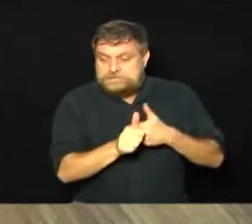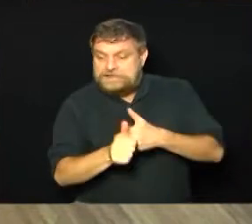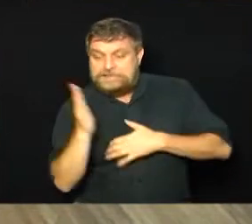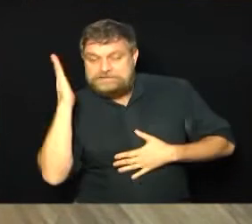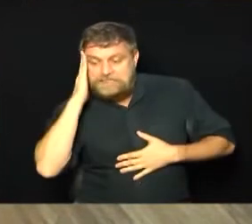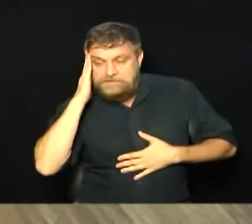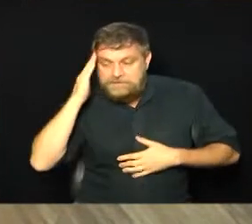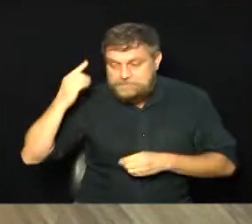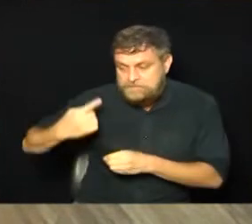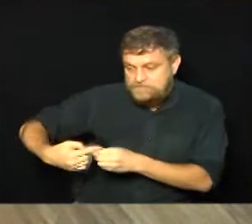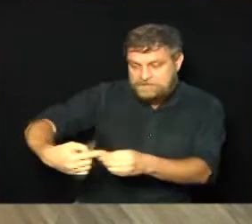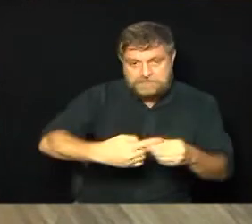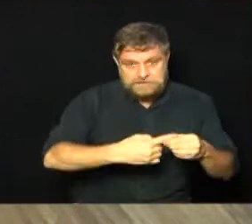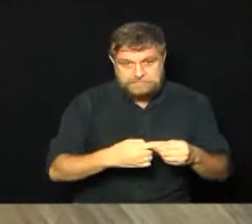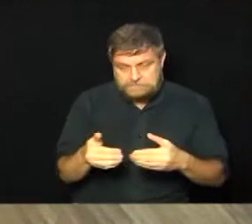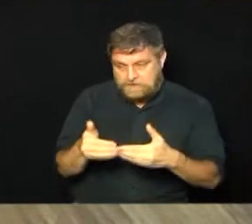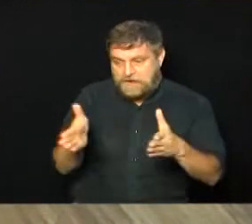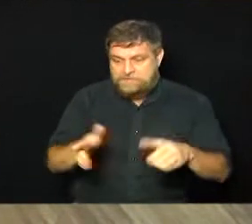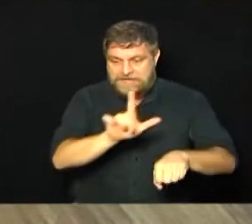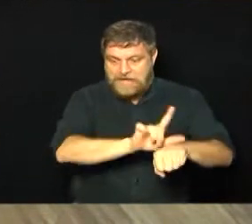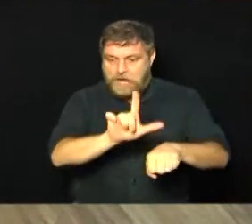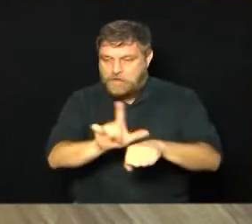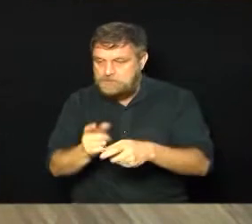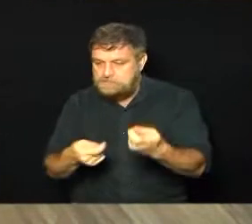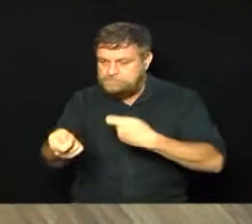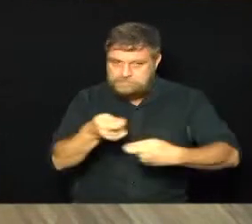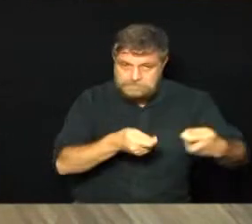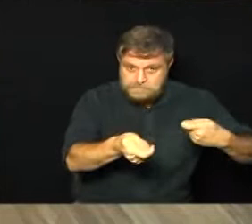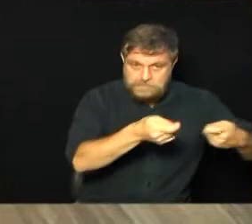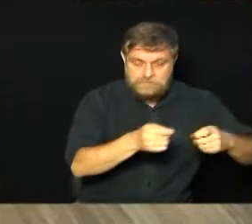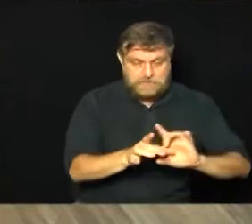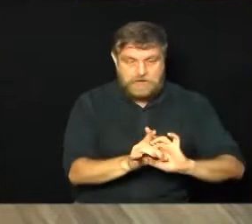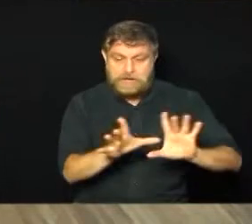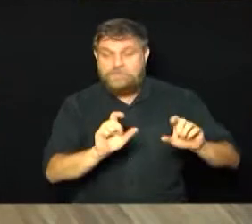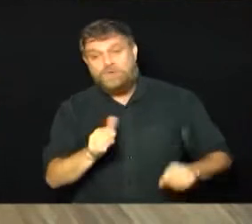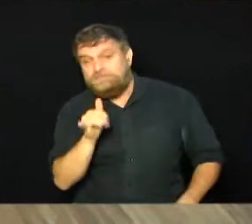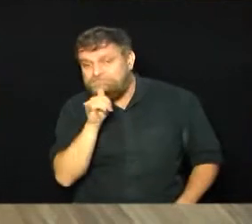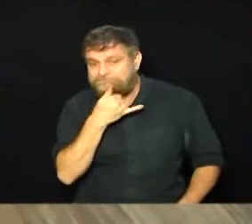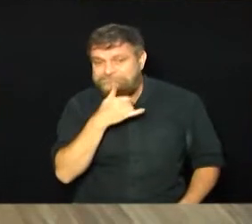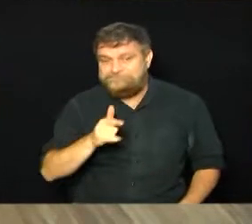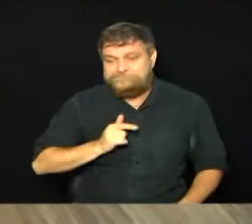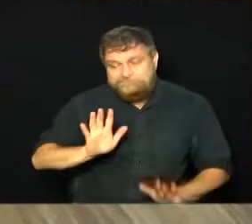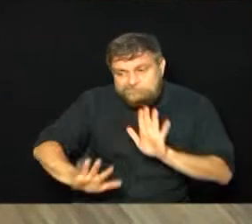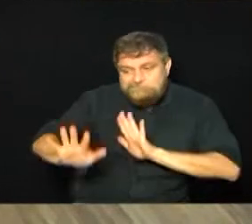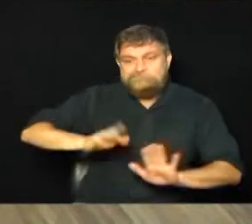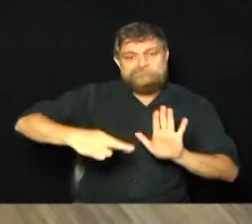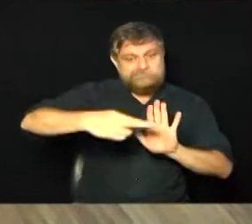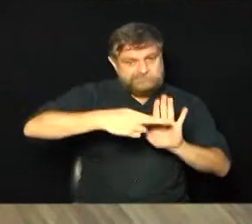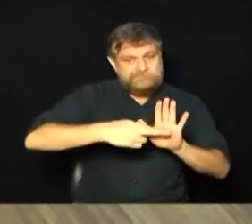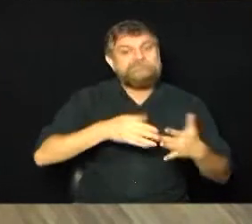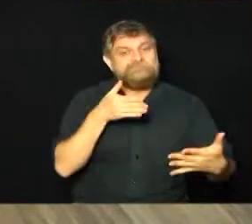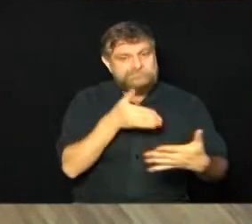podem realmente abrir o comércio e fazer aquela flexibilização ou se, infelizmente, tem que ter aquelas medidas mais